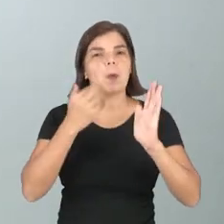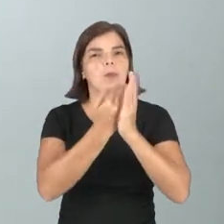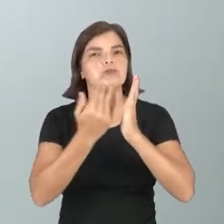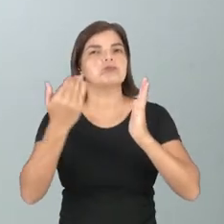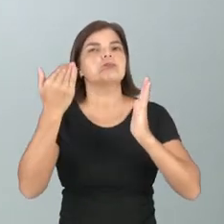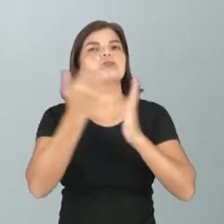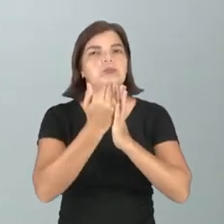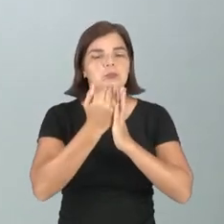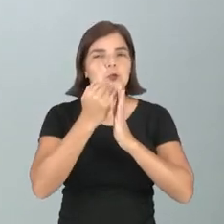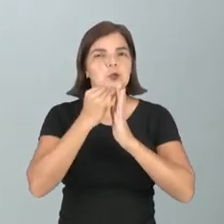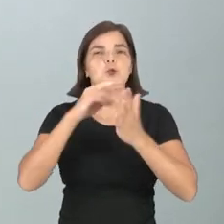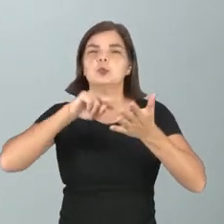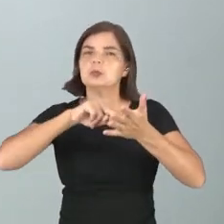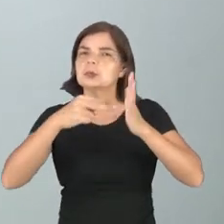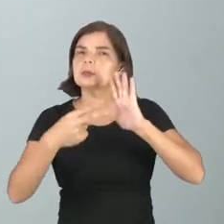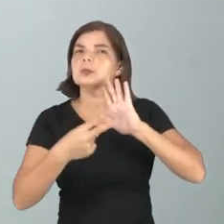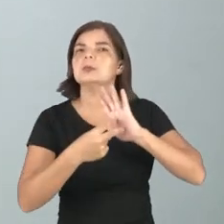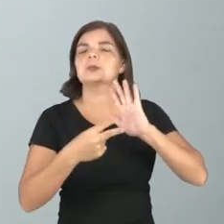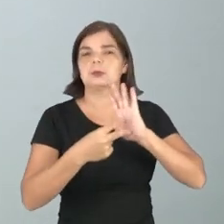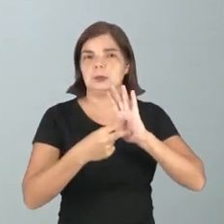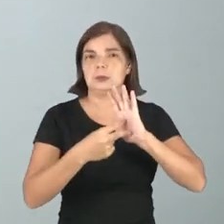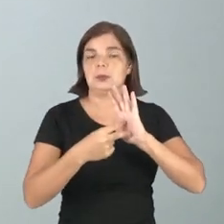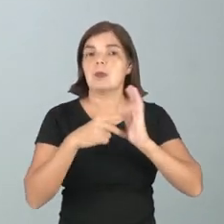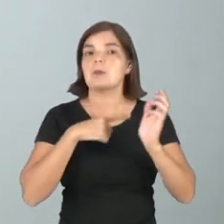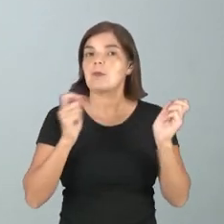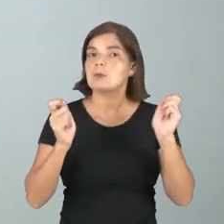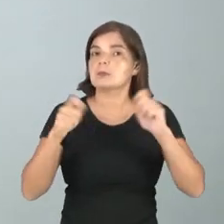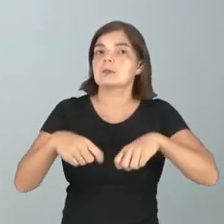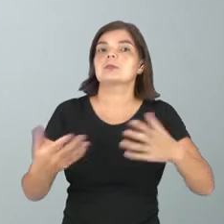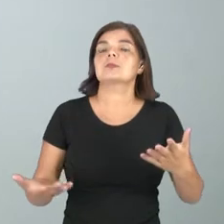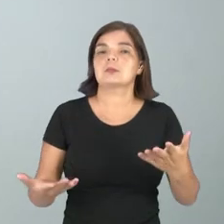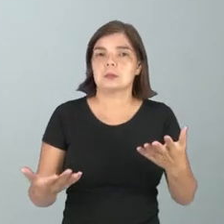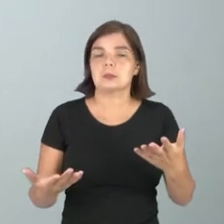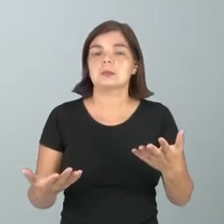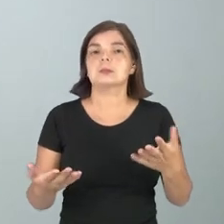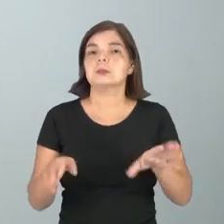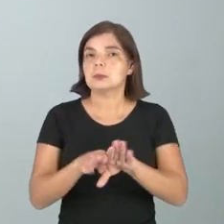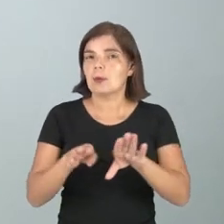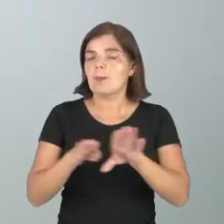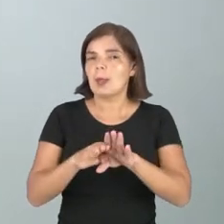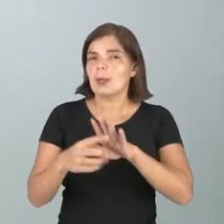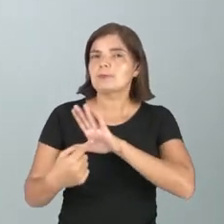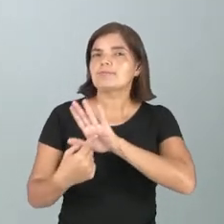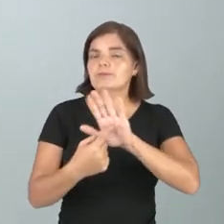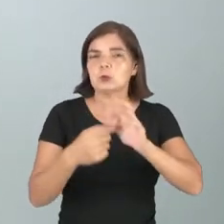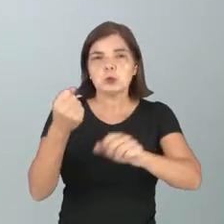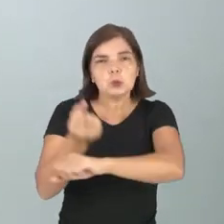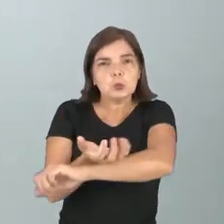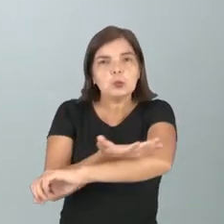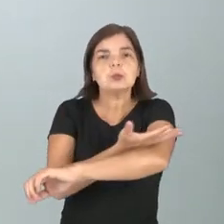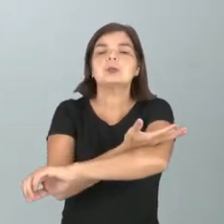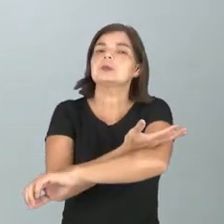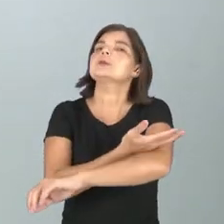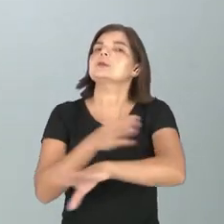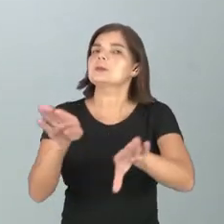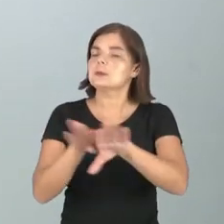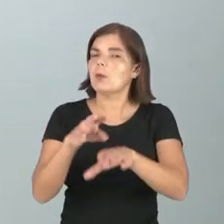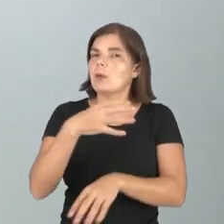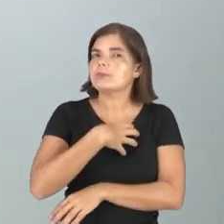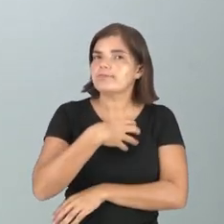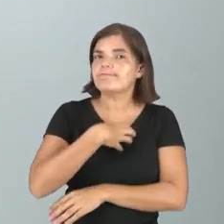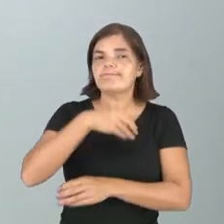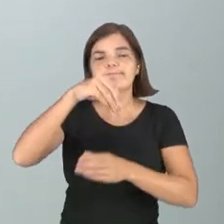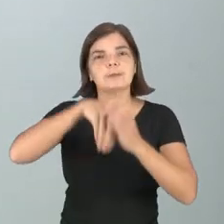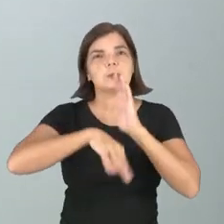aumentam a construção de sentidos, eles possibilitam a expressão de emoções e de sentimentos